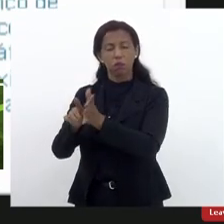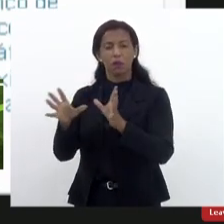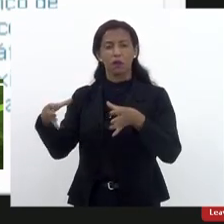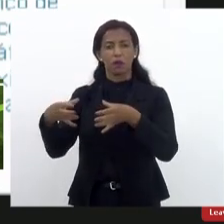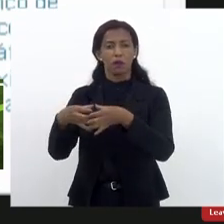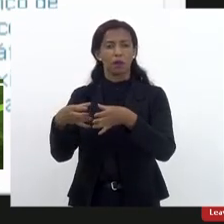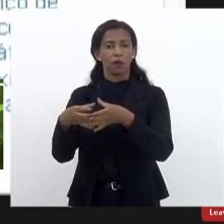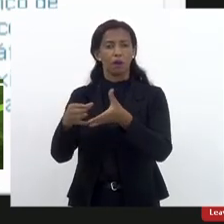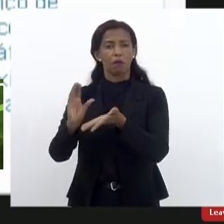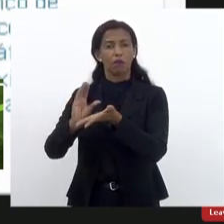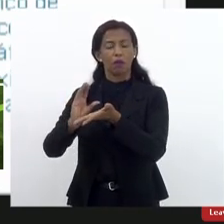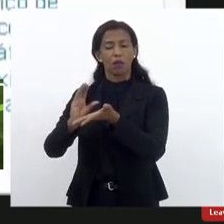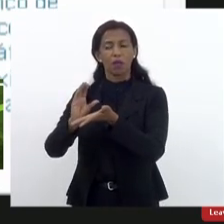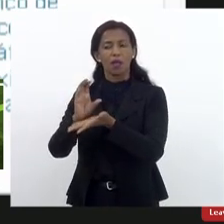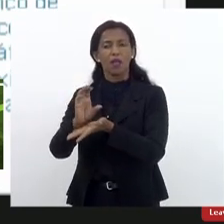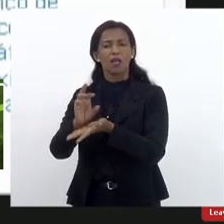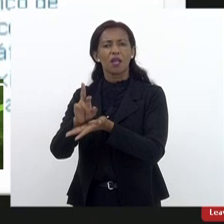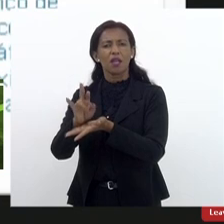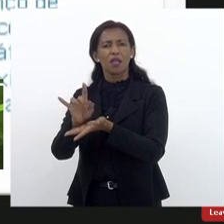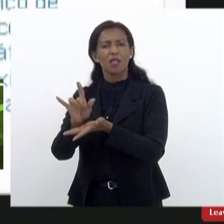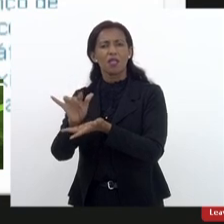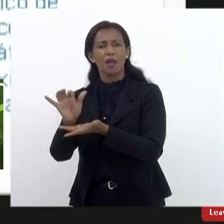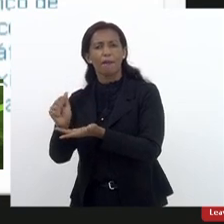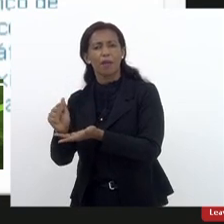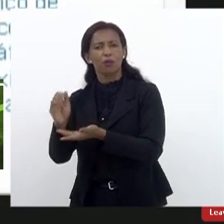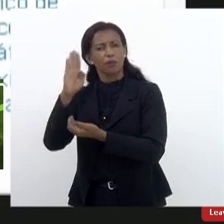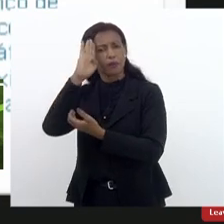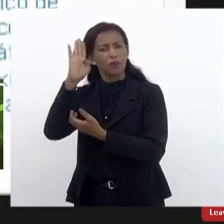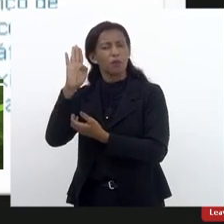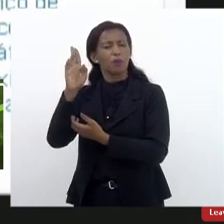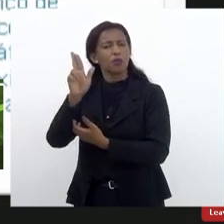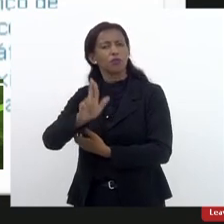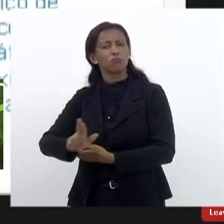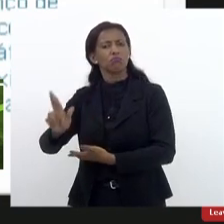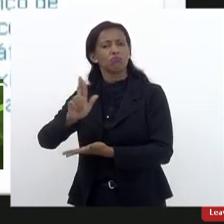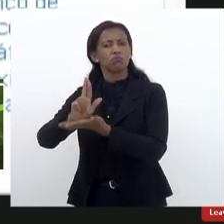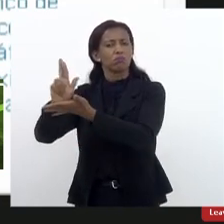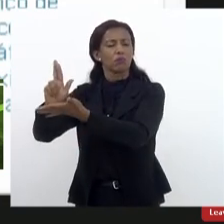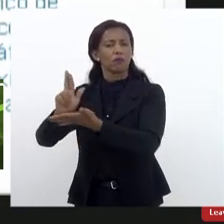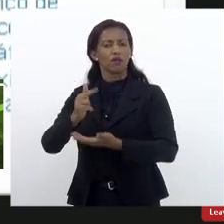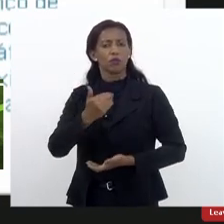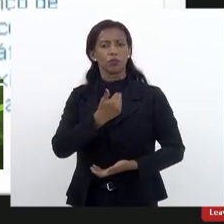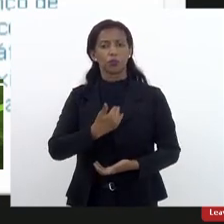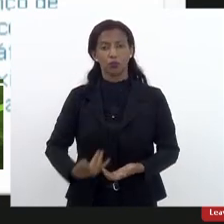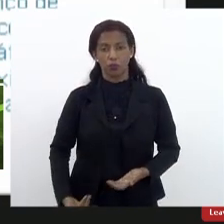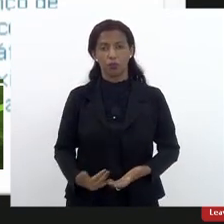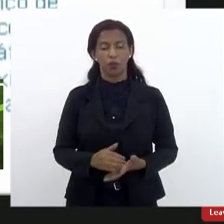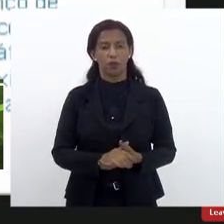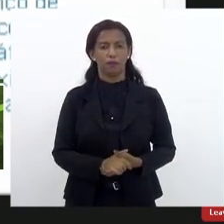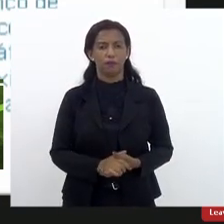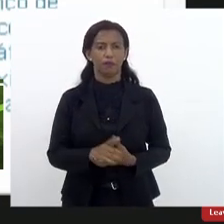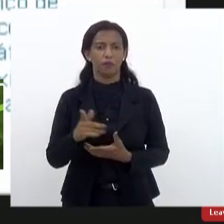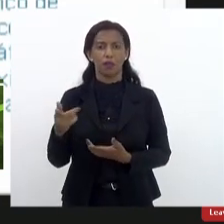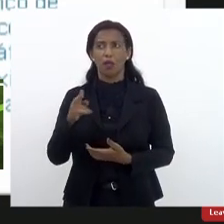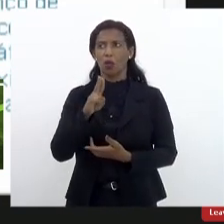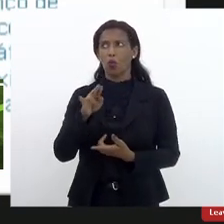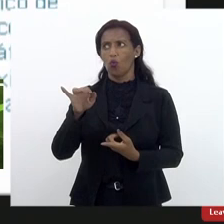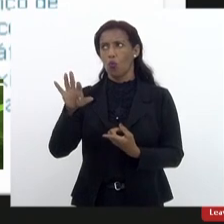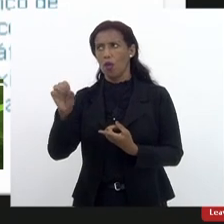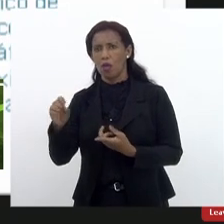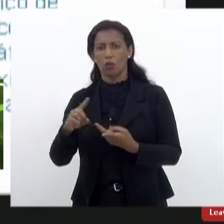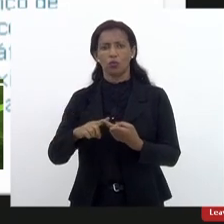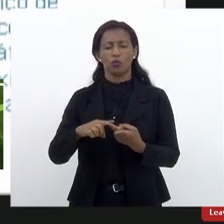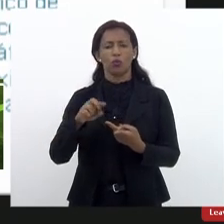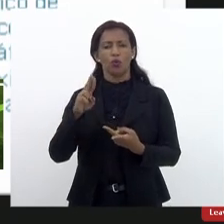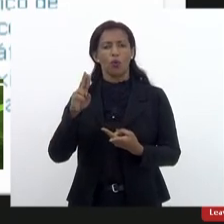de credenciamento ou recredenciamento, principalmente das universidades públicas. O Conselho Estadual de Educação está para o ERJ, para o ESO, para o ENF,